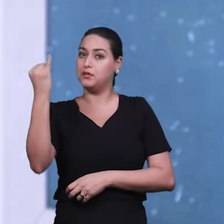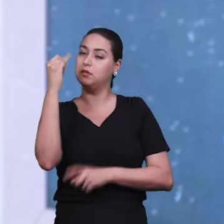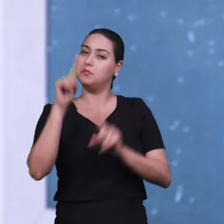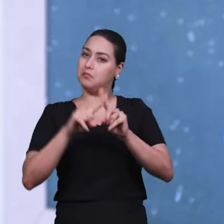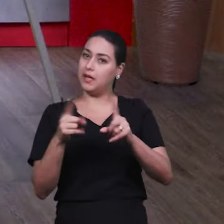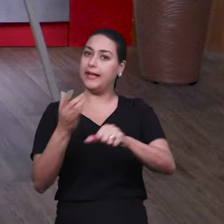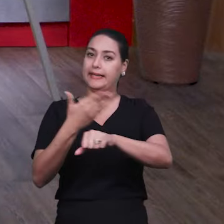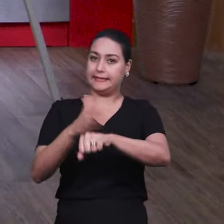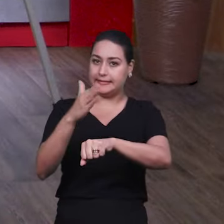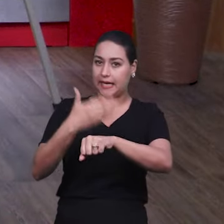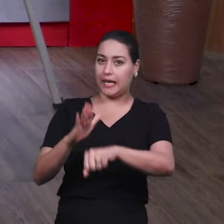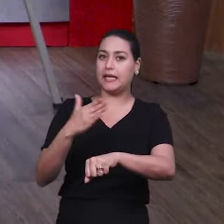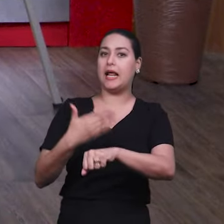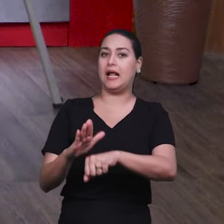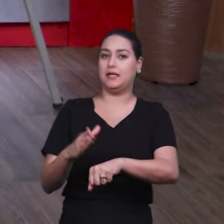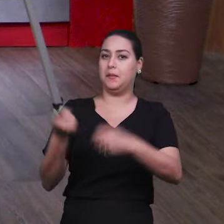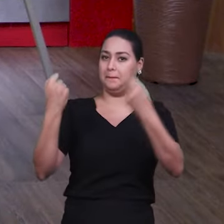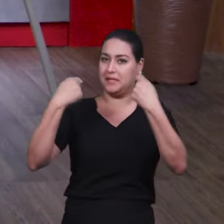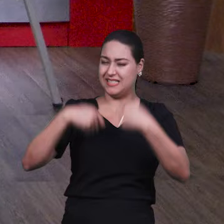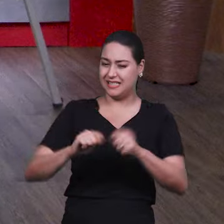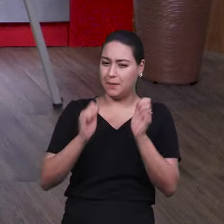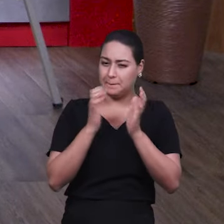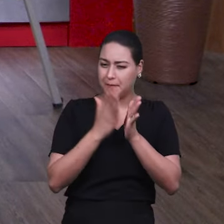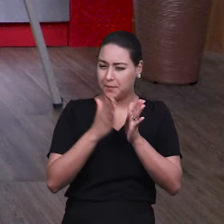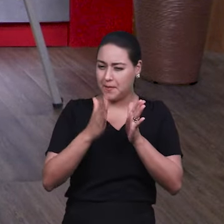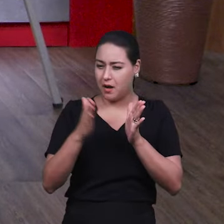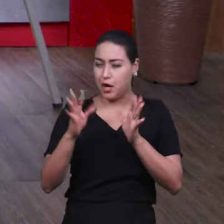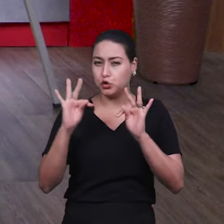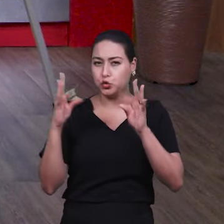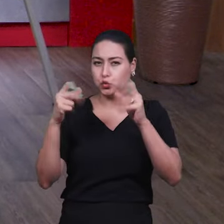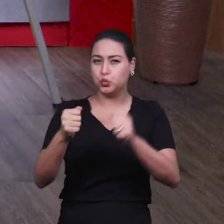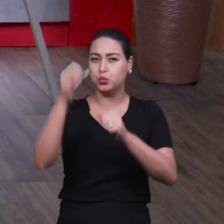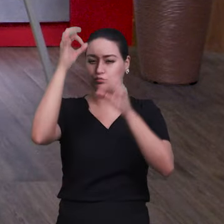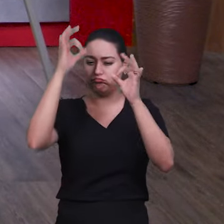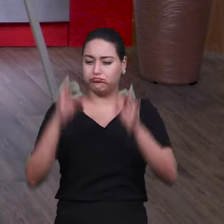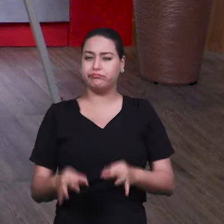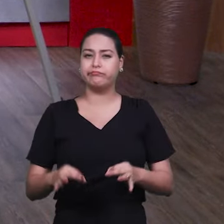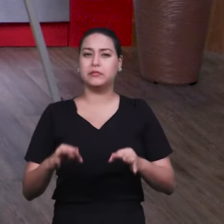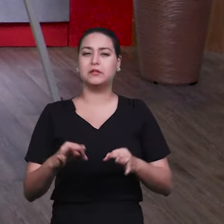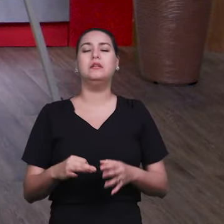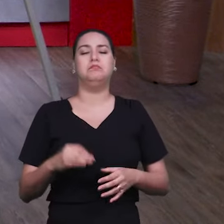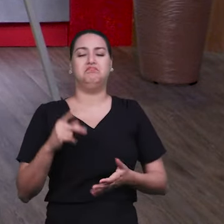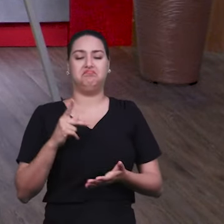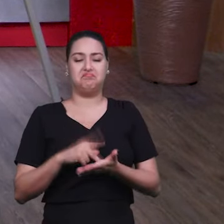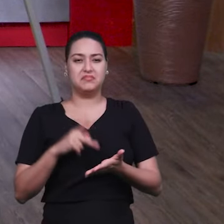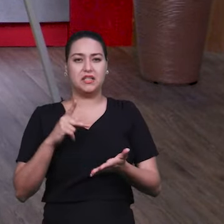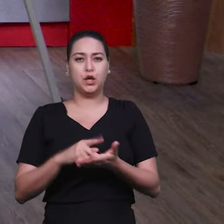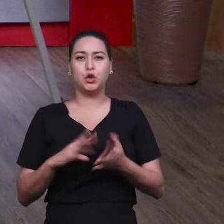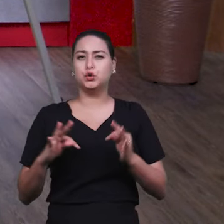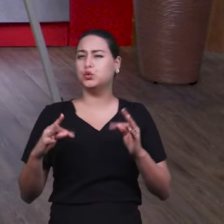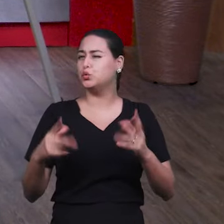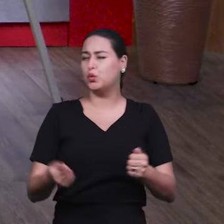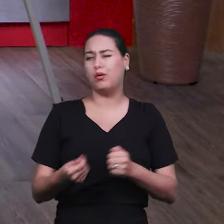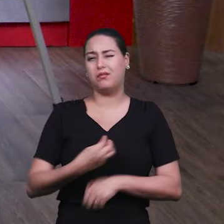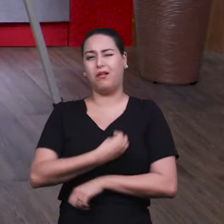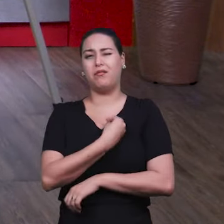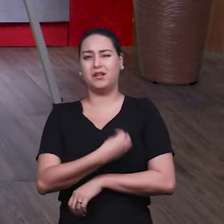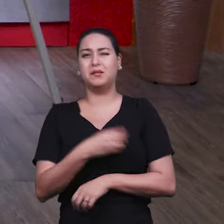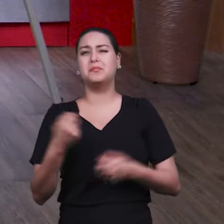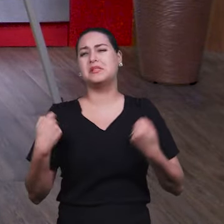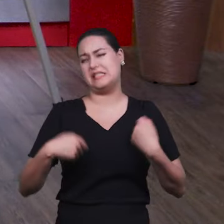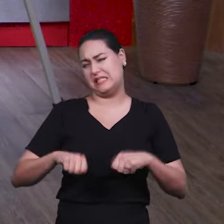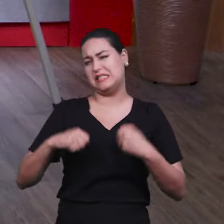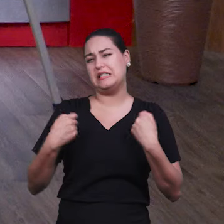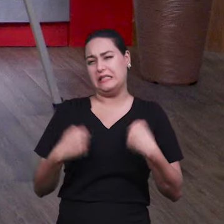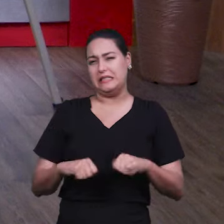tá? Isso exige muita disciplina, né? A formação musical em si exige muita disciplina, né? Muita, muita. Acho tudo na vida também, né, Marcos? Fala a verdade, acho